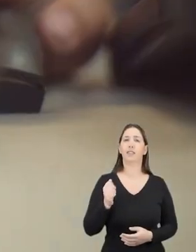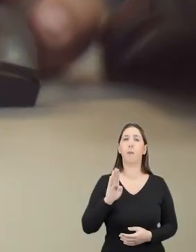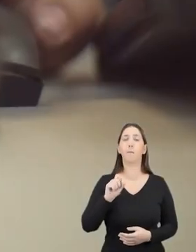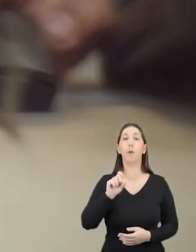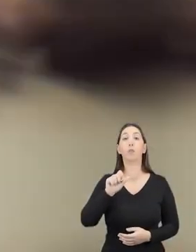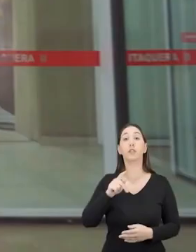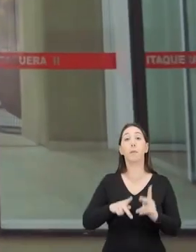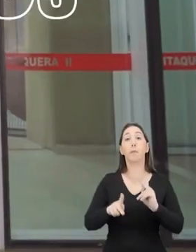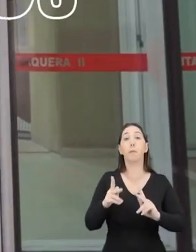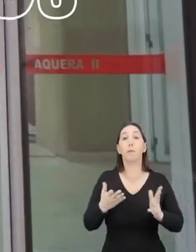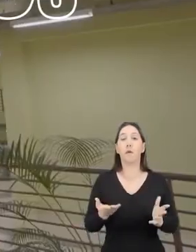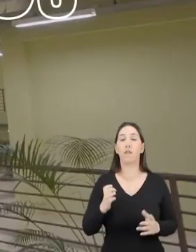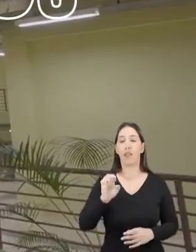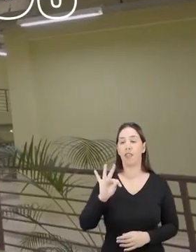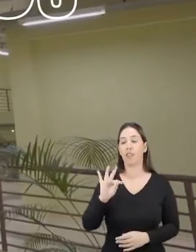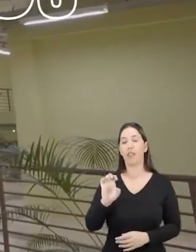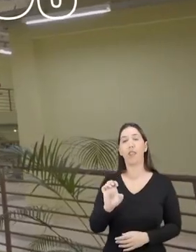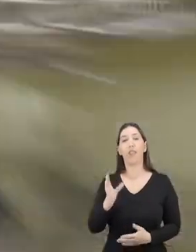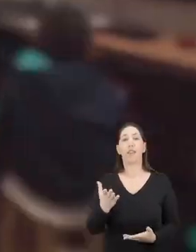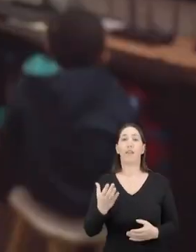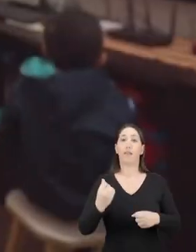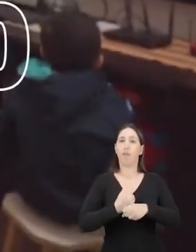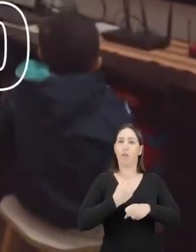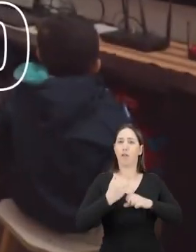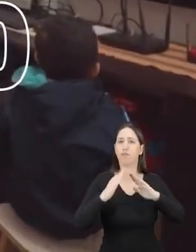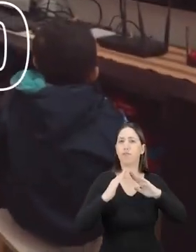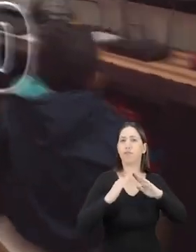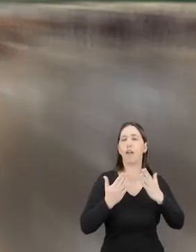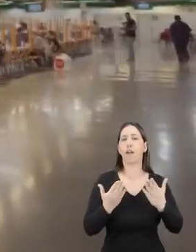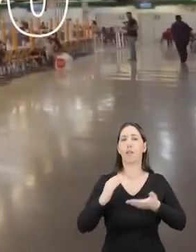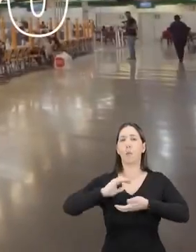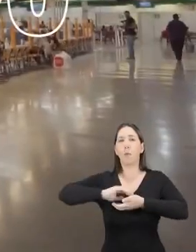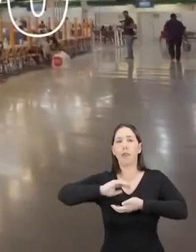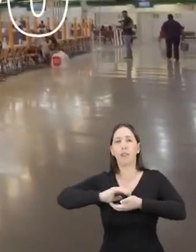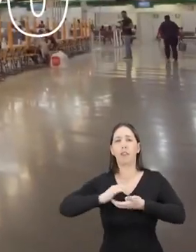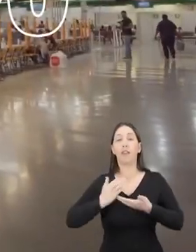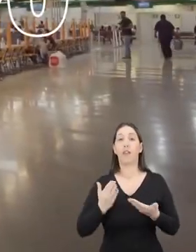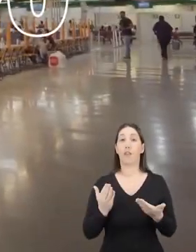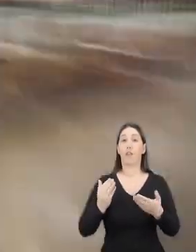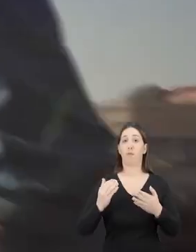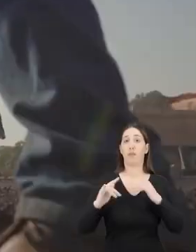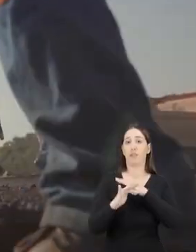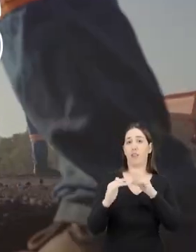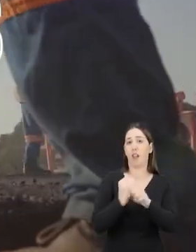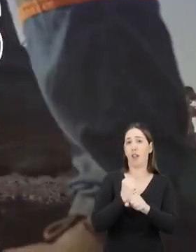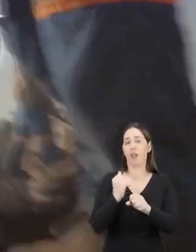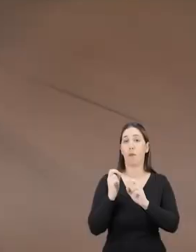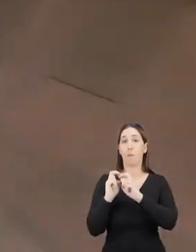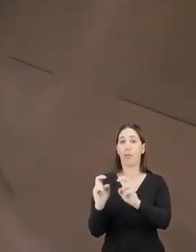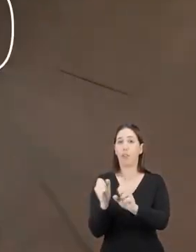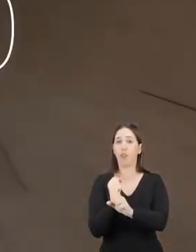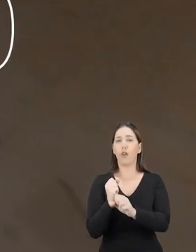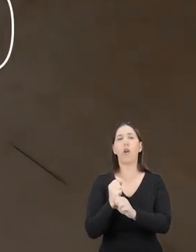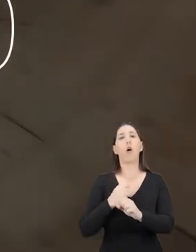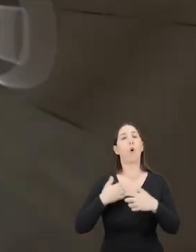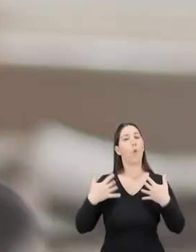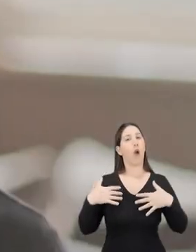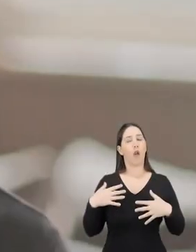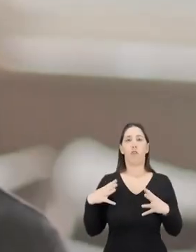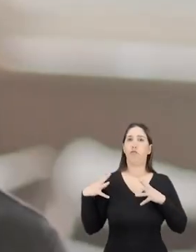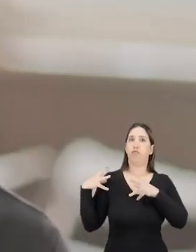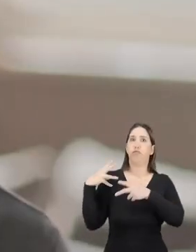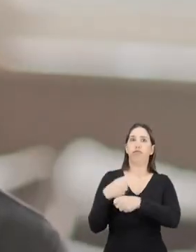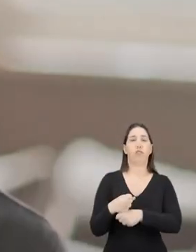o Bolsa do Povo, as ETECs e FATECs, as obras de habitação, o Poupa Tempo, as obras de estrada, as obras de metrô.